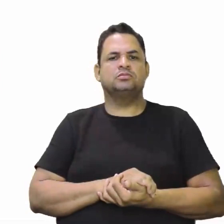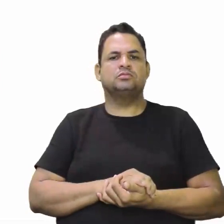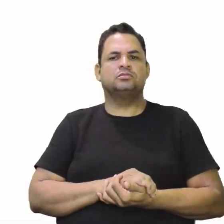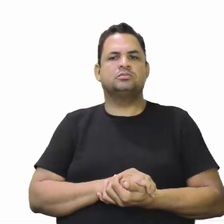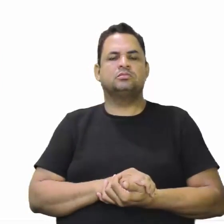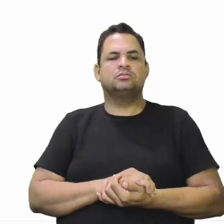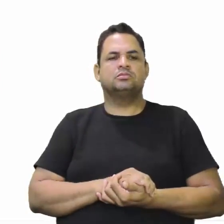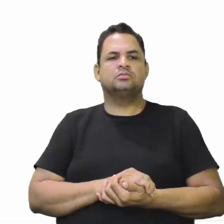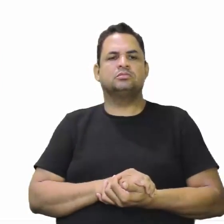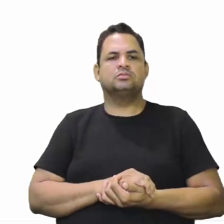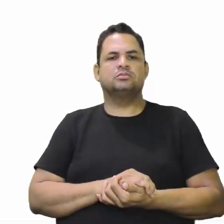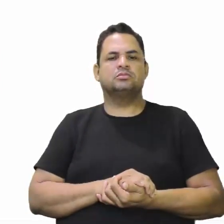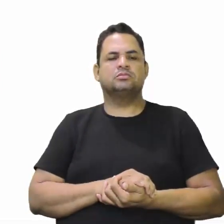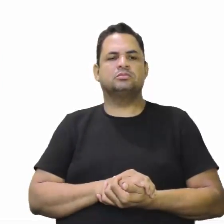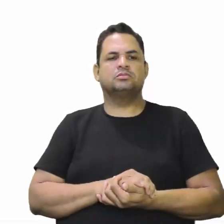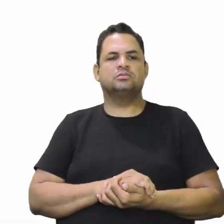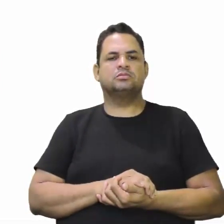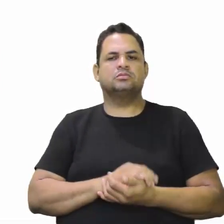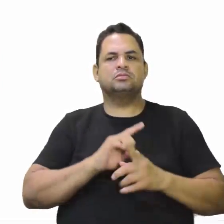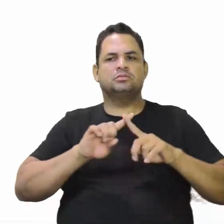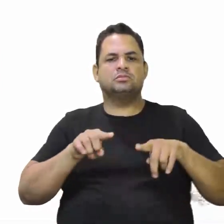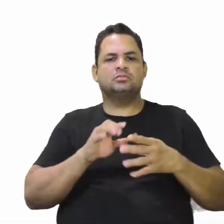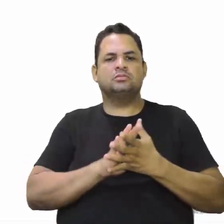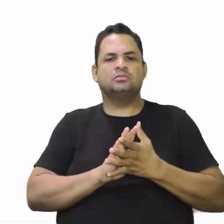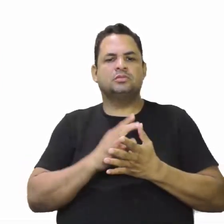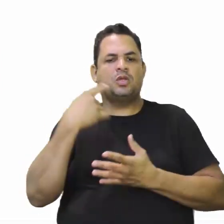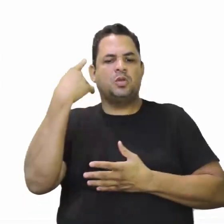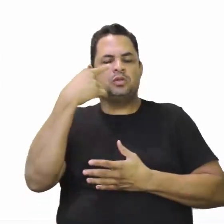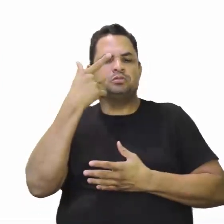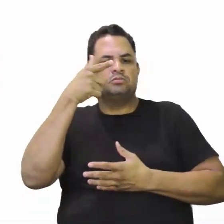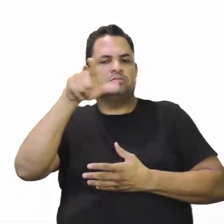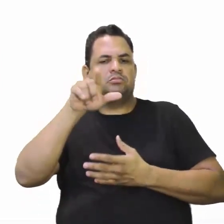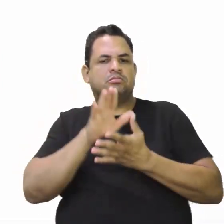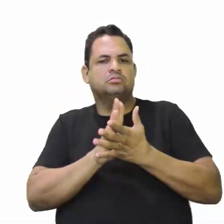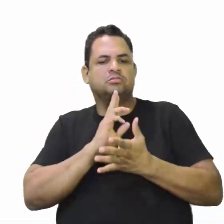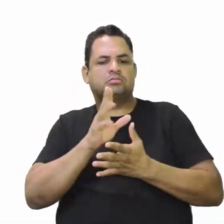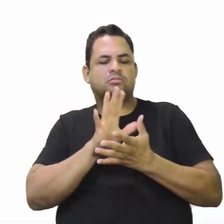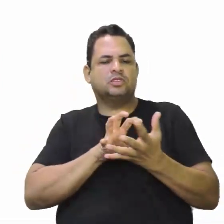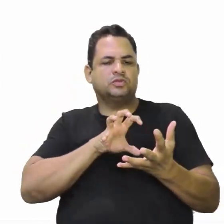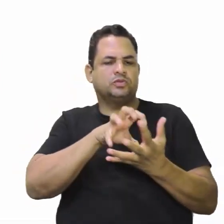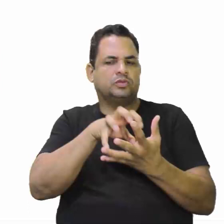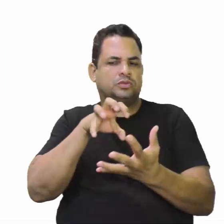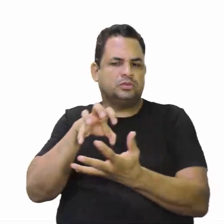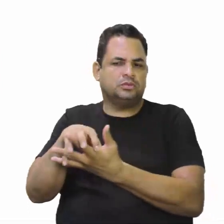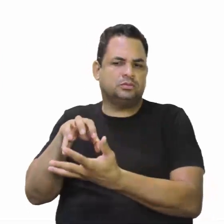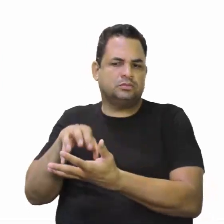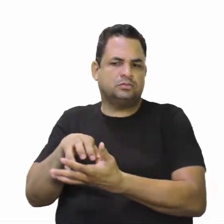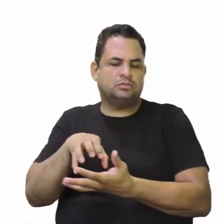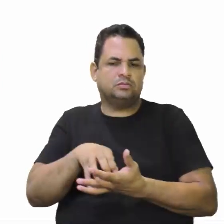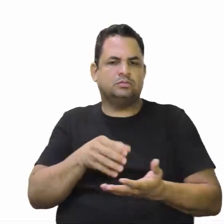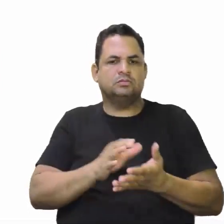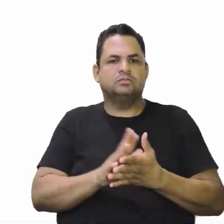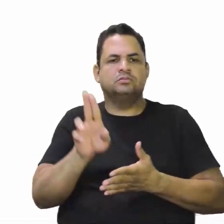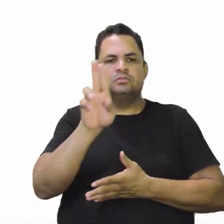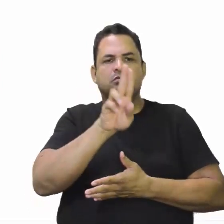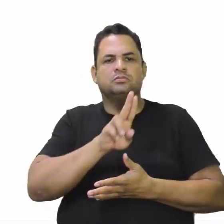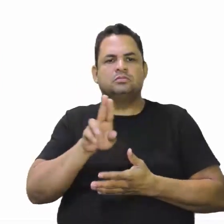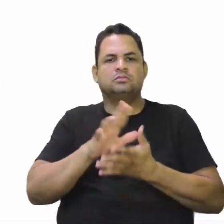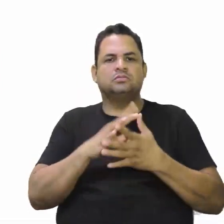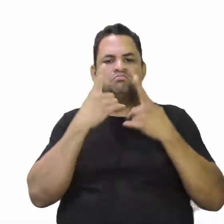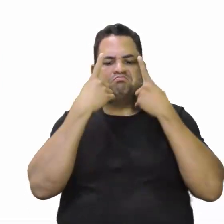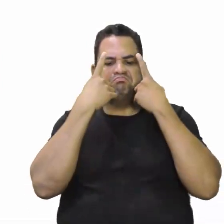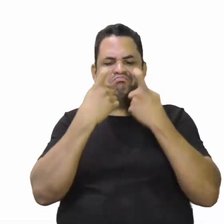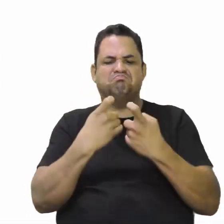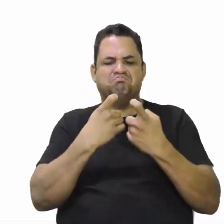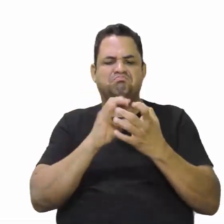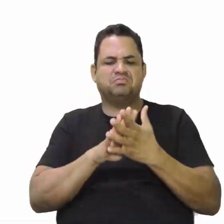Mas, os espanhóis conseguiram fazer um processo de colonização. A utilização da violência